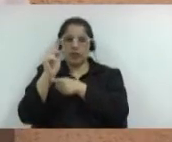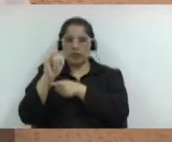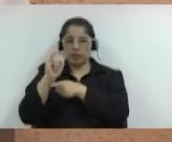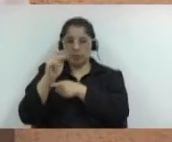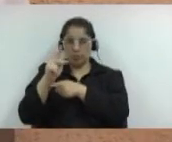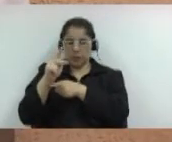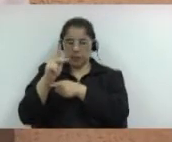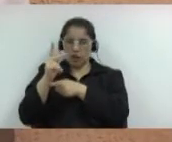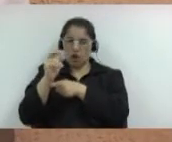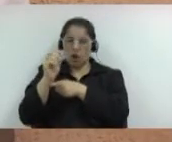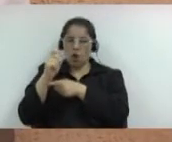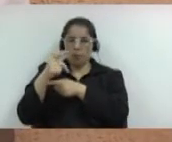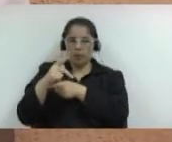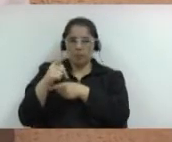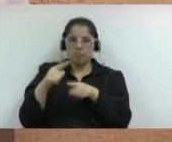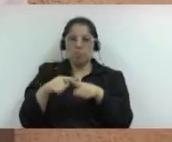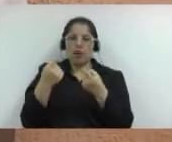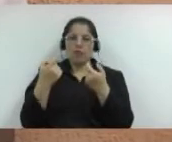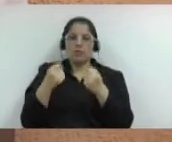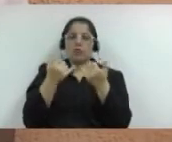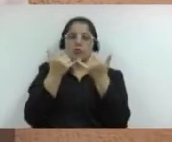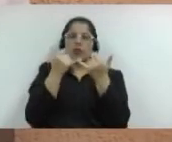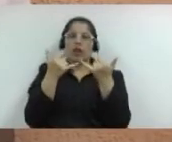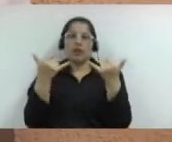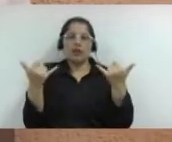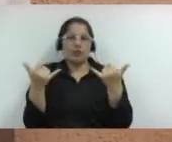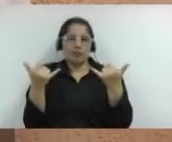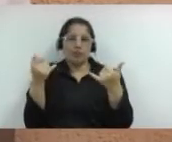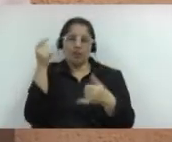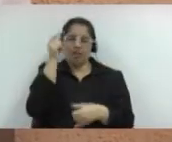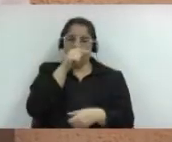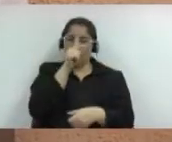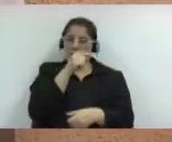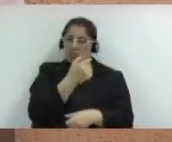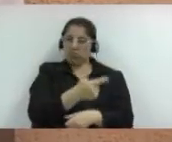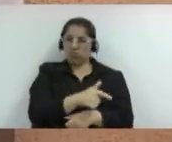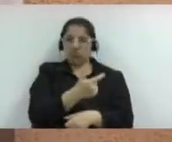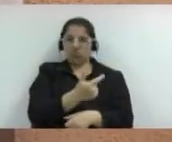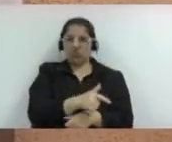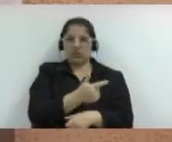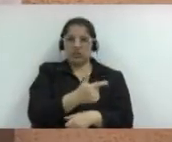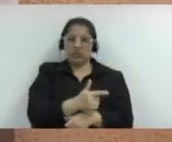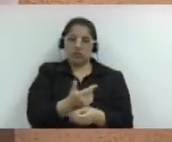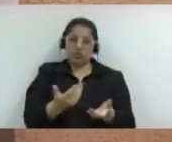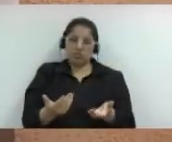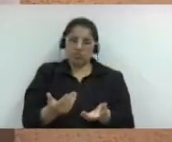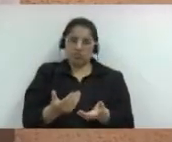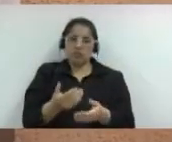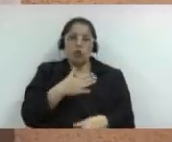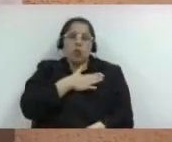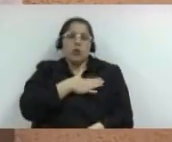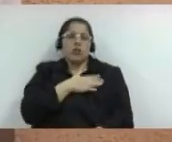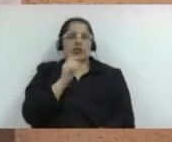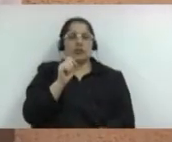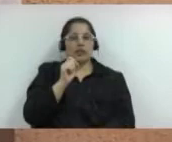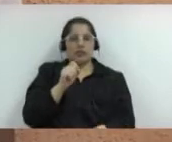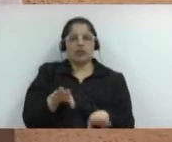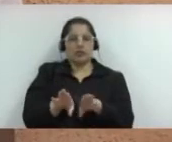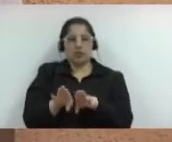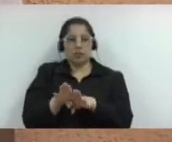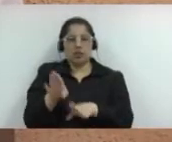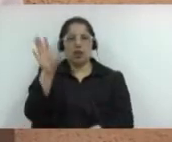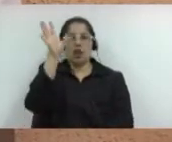isso, precisamos de alergia elétrica, e eles não têm. Gostaria que pudesse, no final de semana, vir